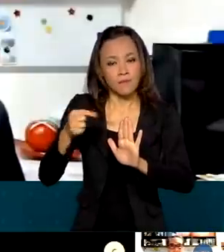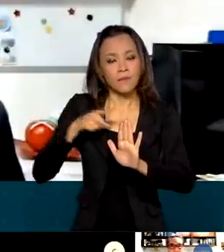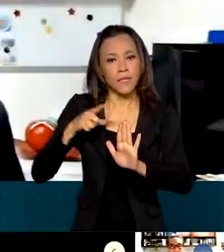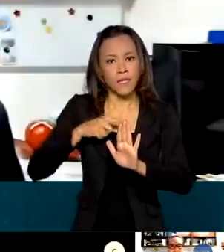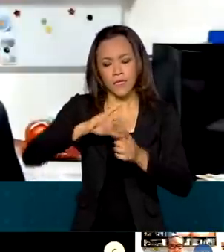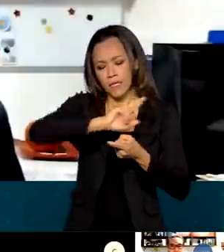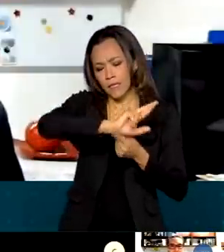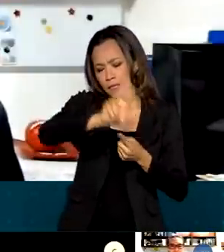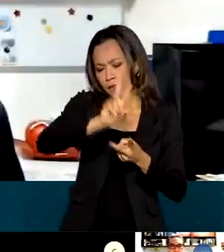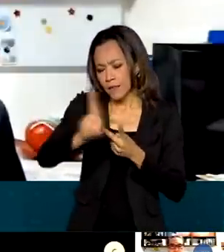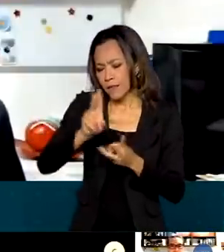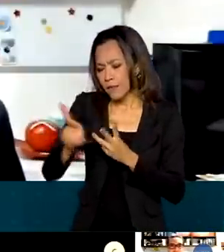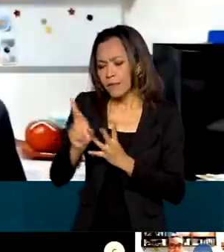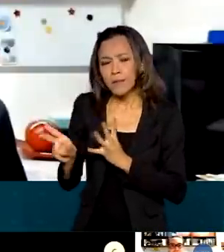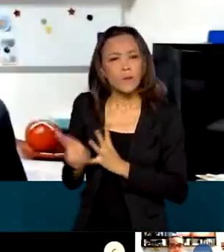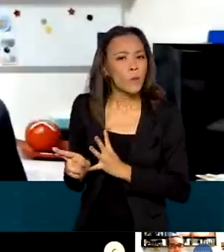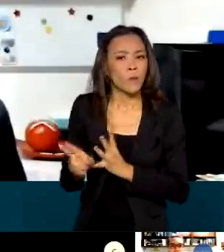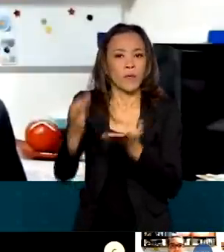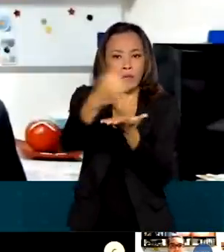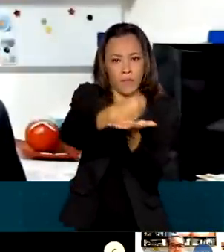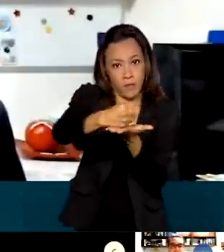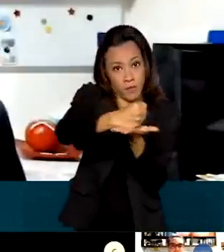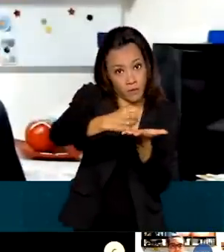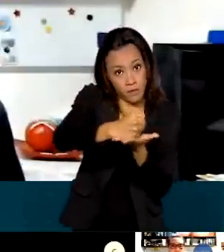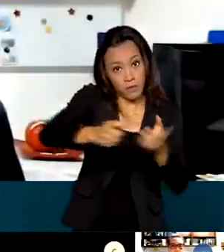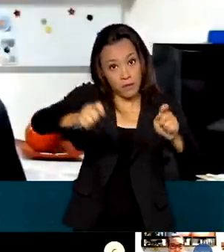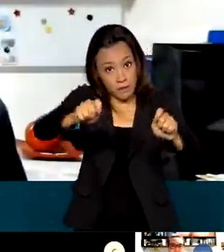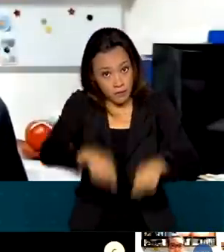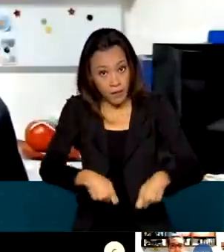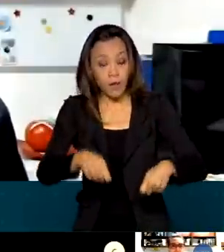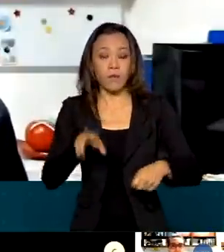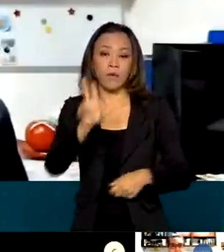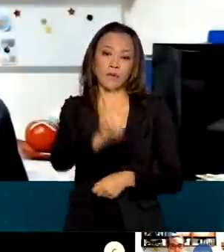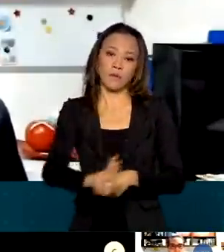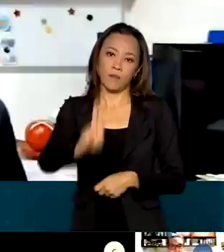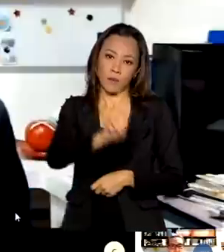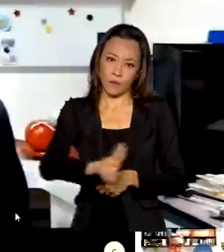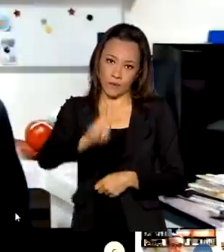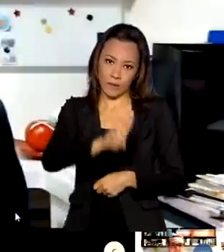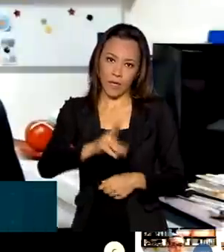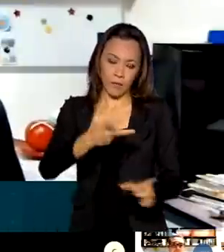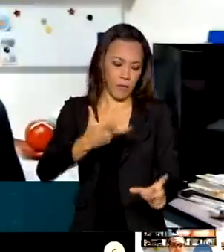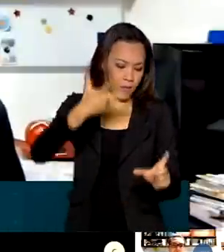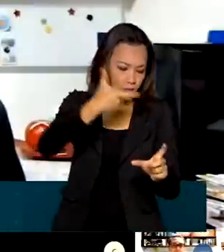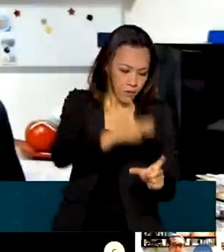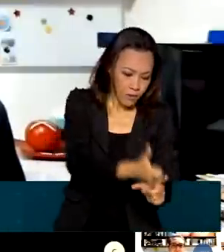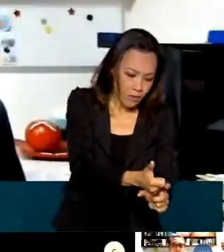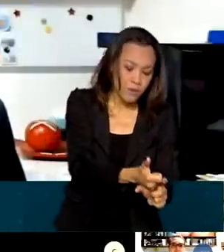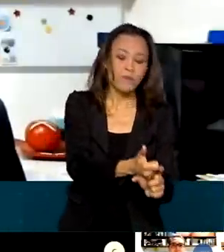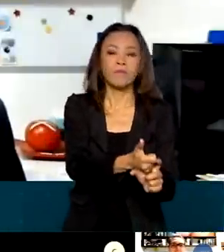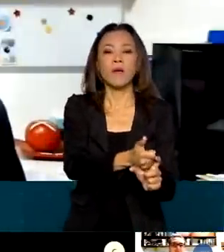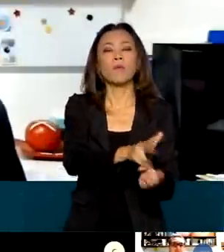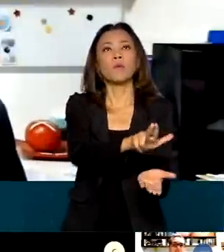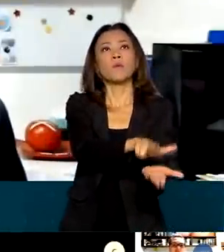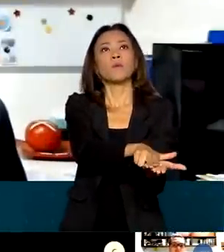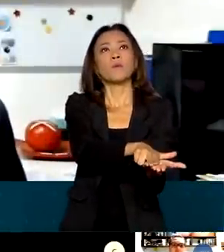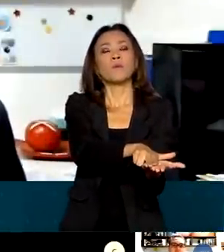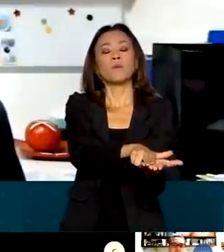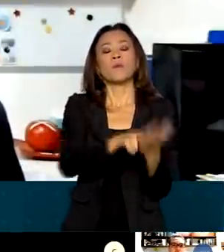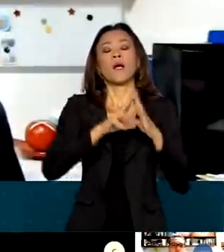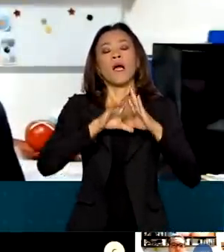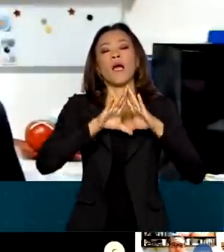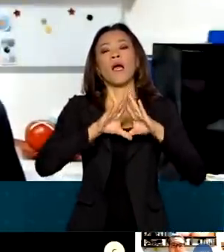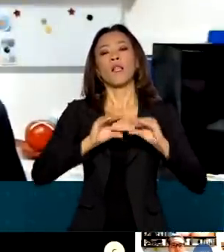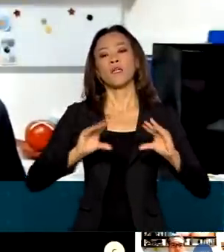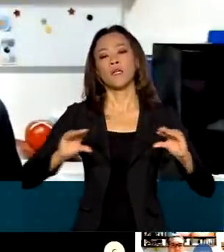série de medicamentos que podem ser utilizados para analgesia, sedação e o relaxamento